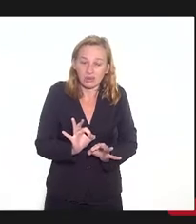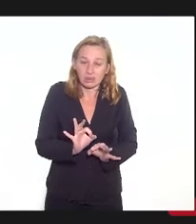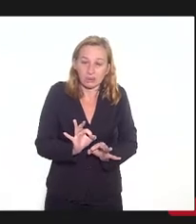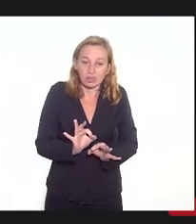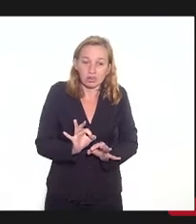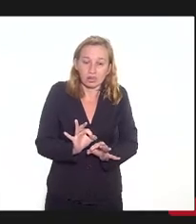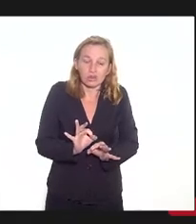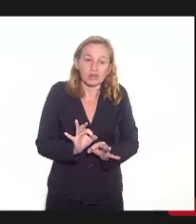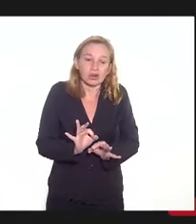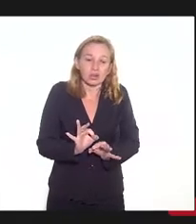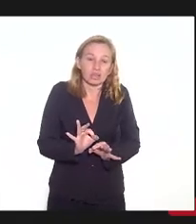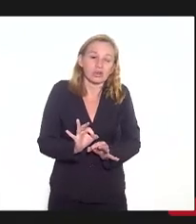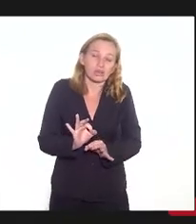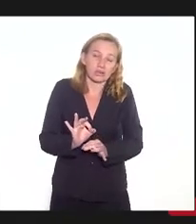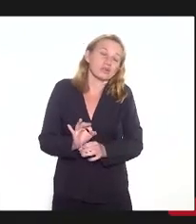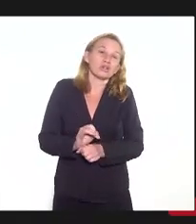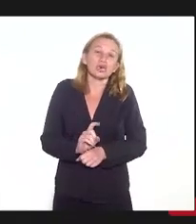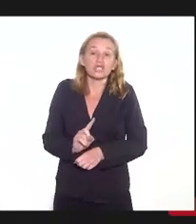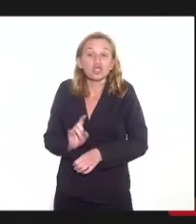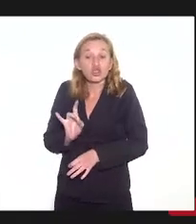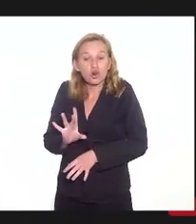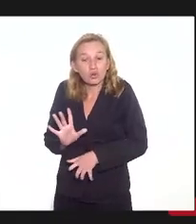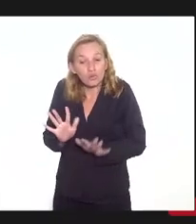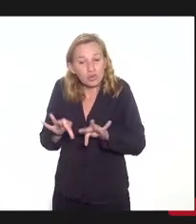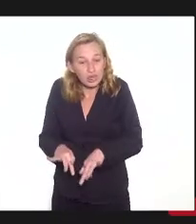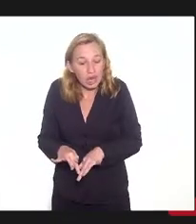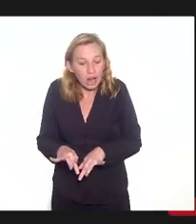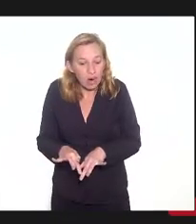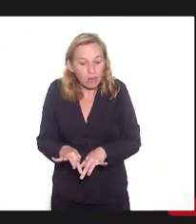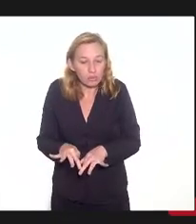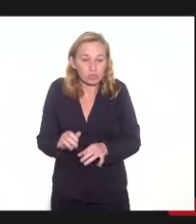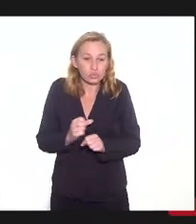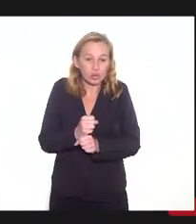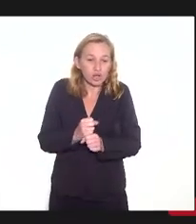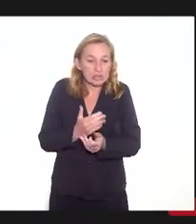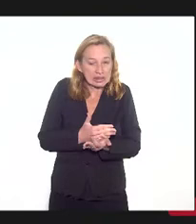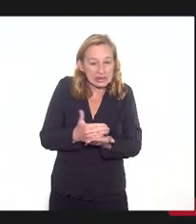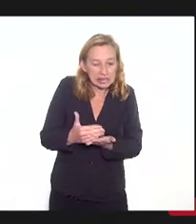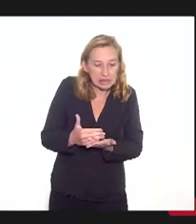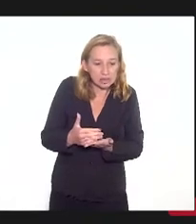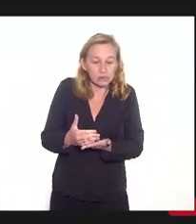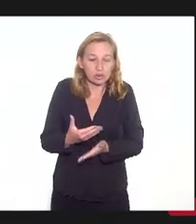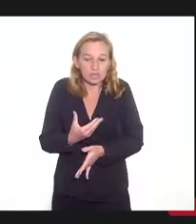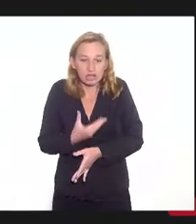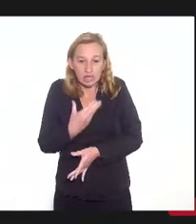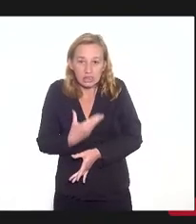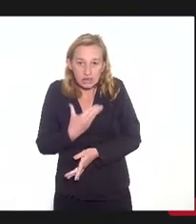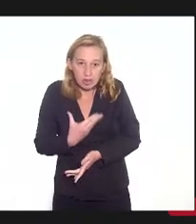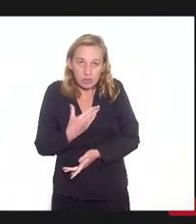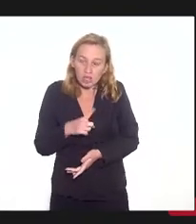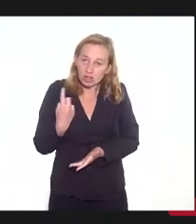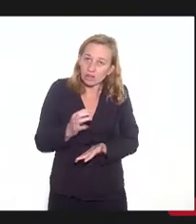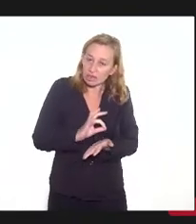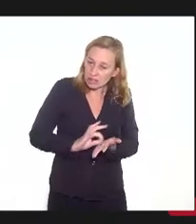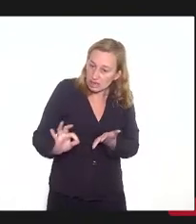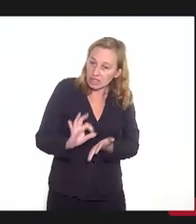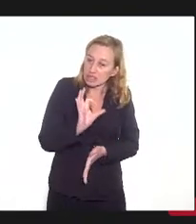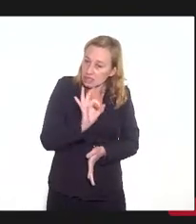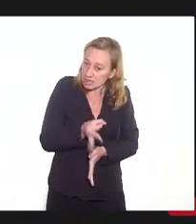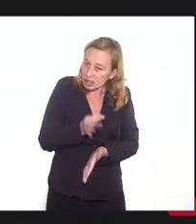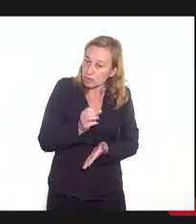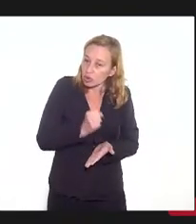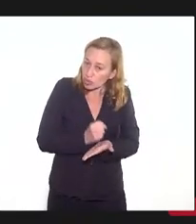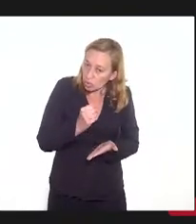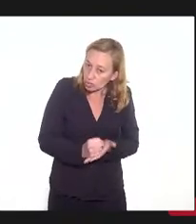somente ao final do ano, no início de dezembro, é que a gente assinaria de fato o